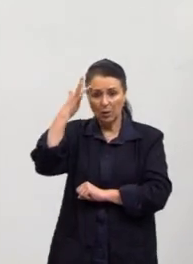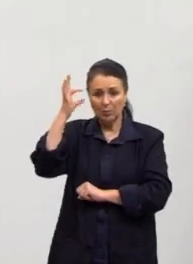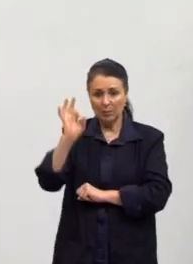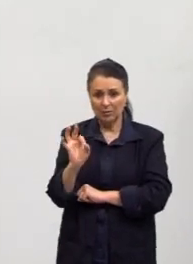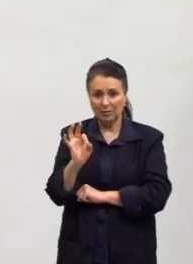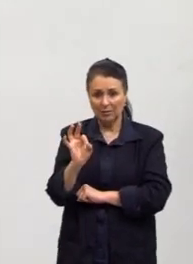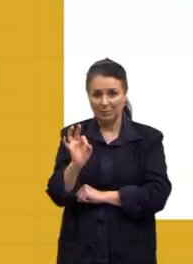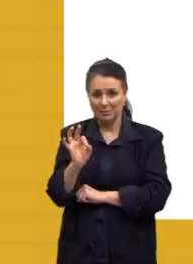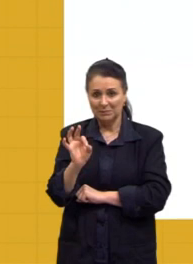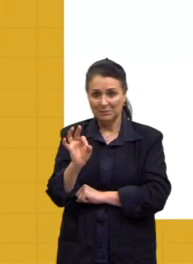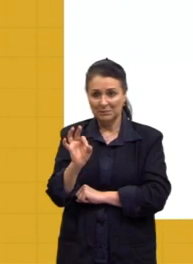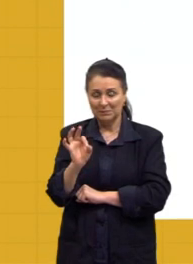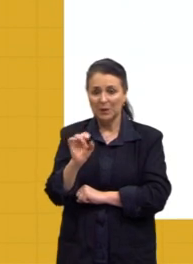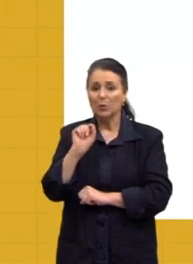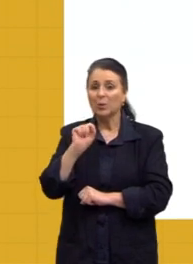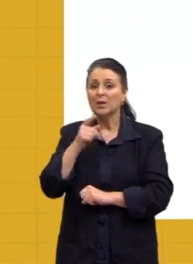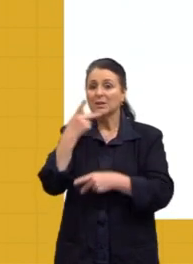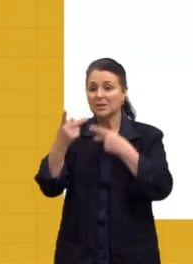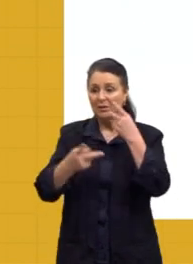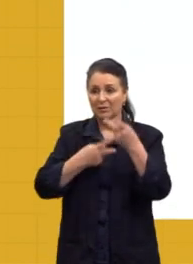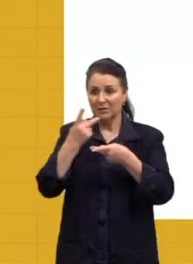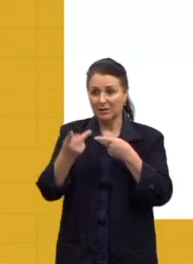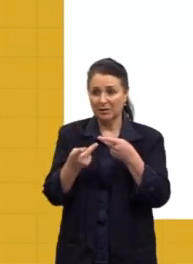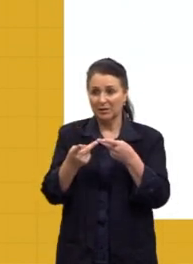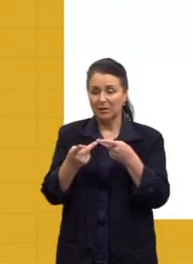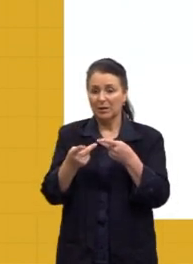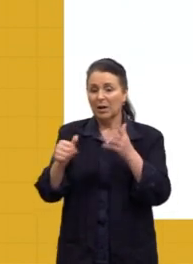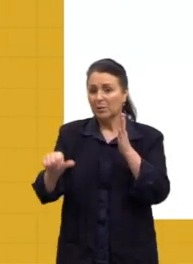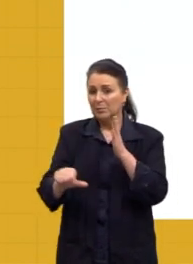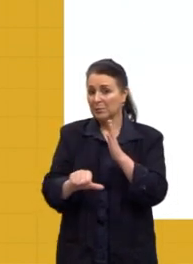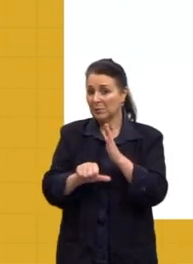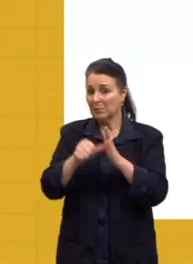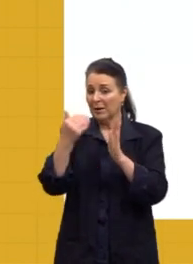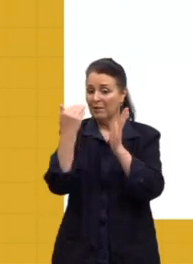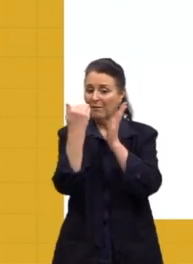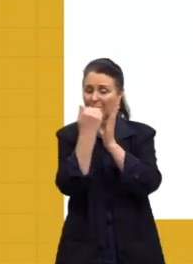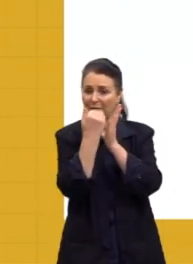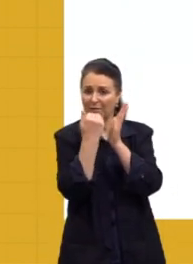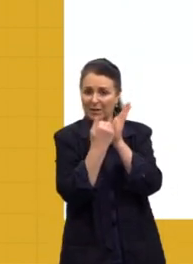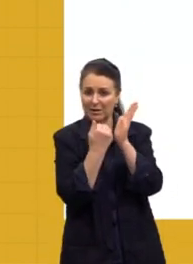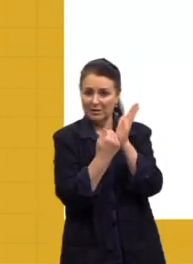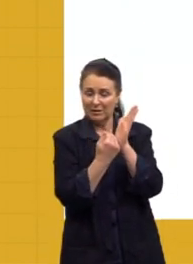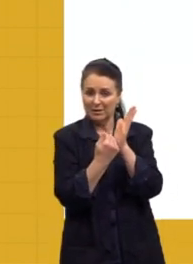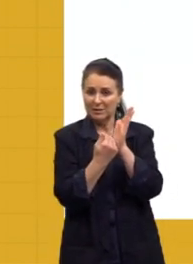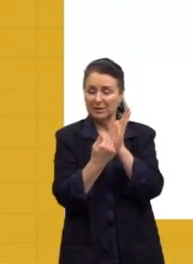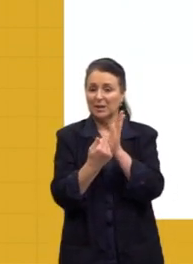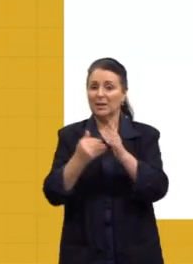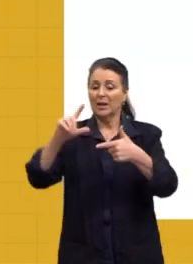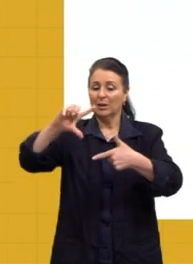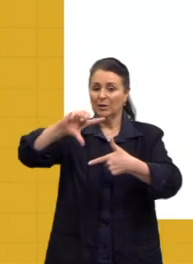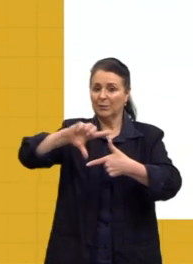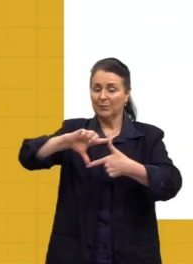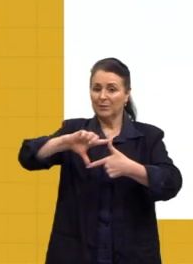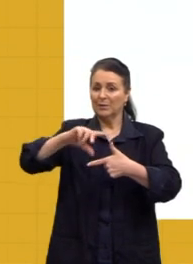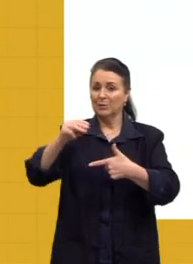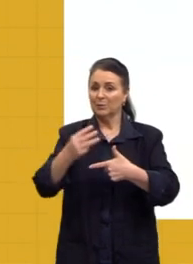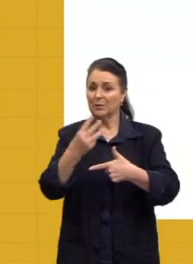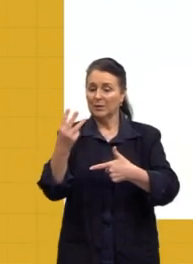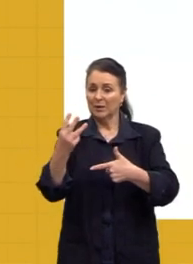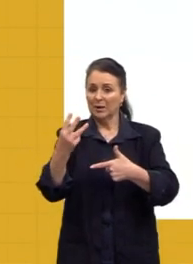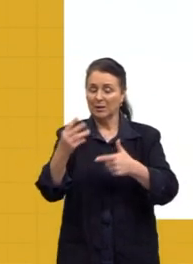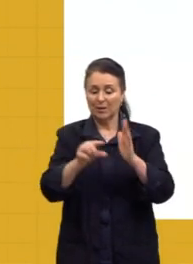estão falando. E, na primeira fase do modernismo, gente destacou aqui três autores principais, que eu acredito que são